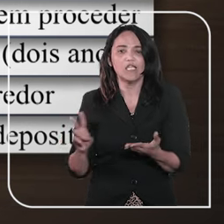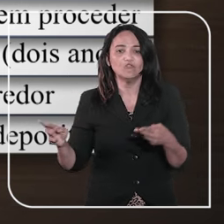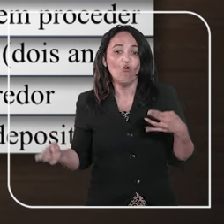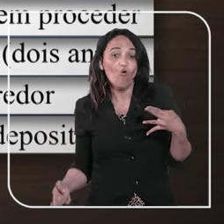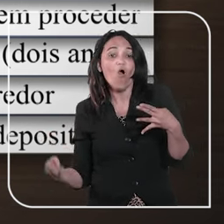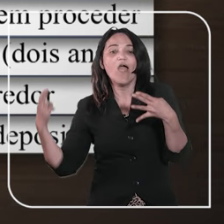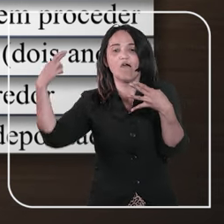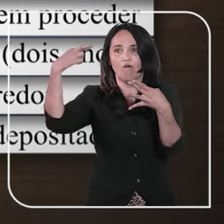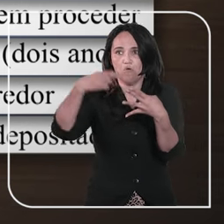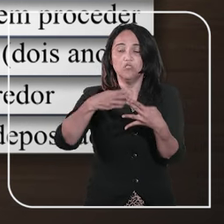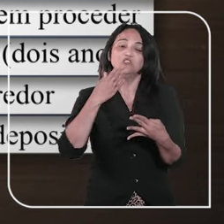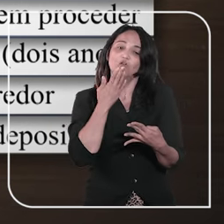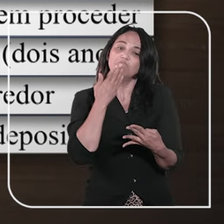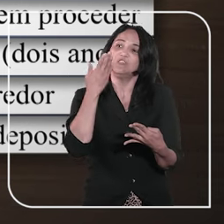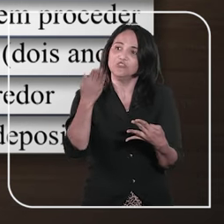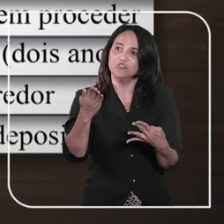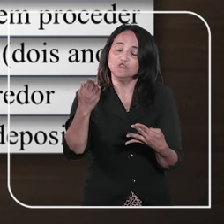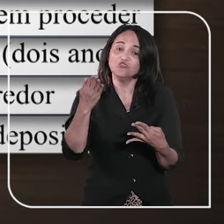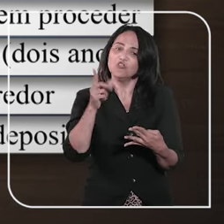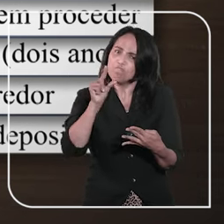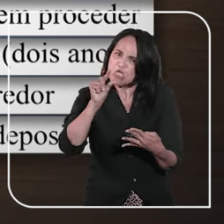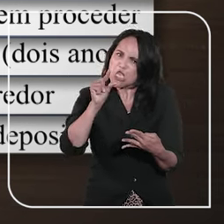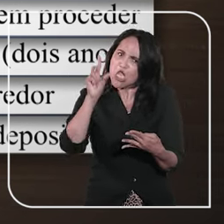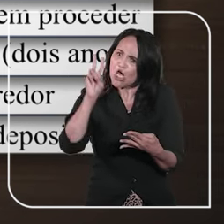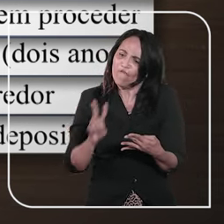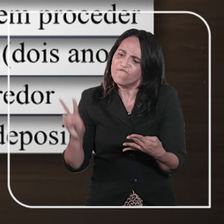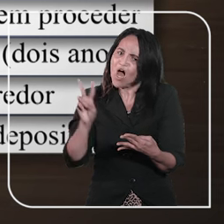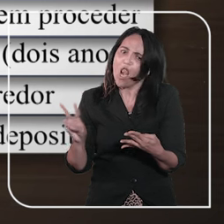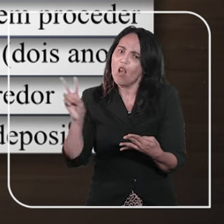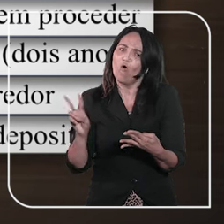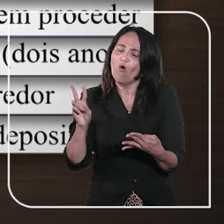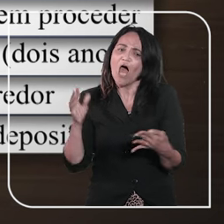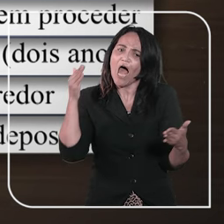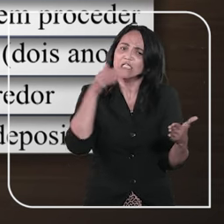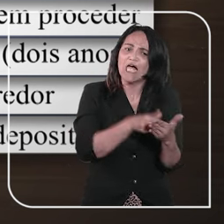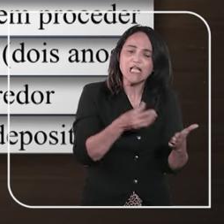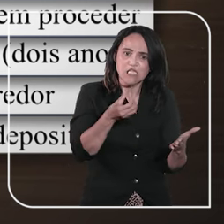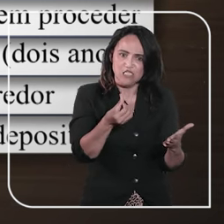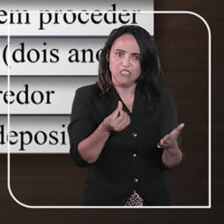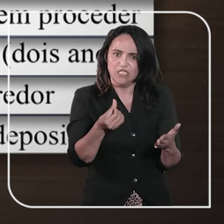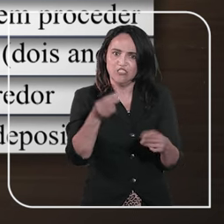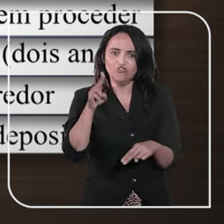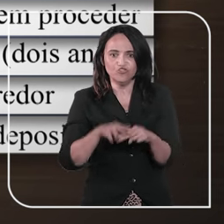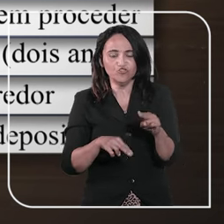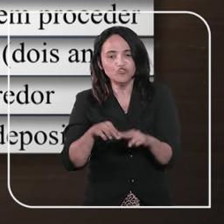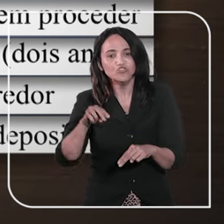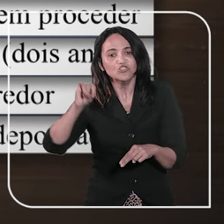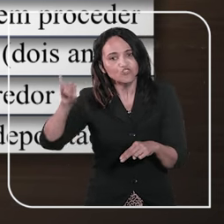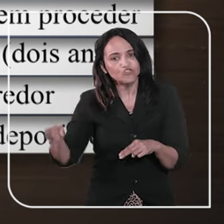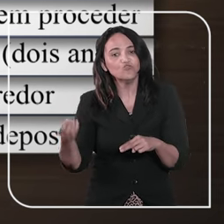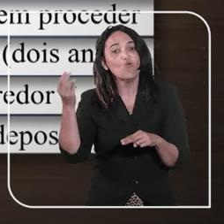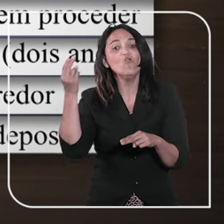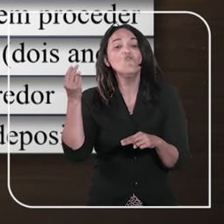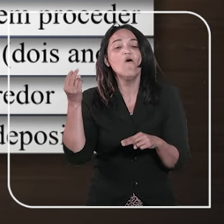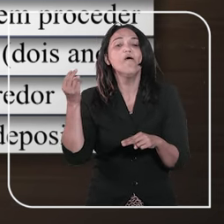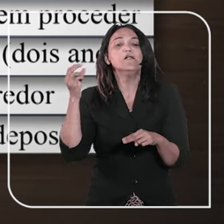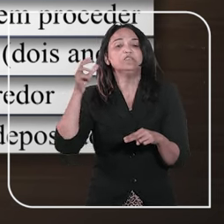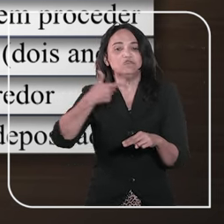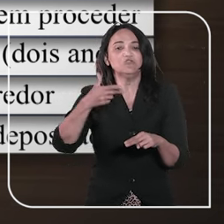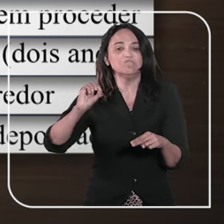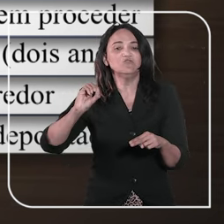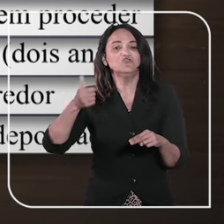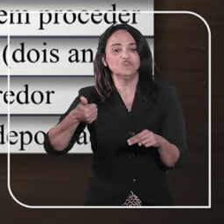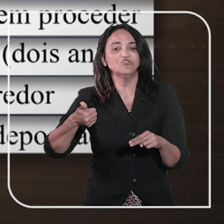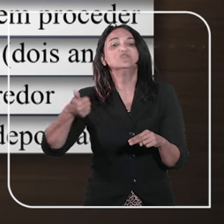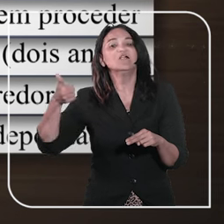ou requisições federais de pequeno valor realizados entre 6 de julho de 2017, data da publicação da